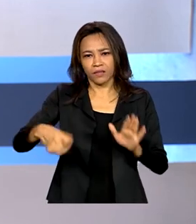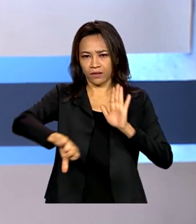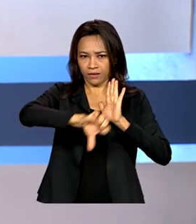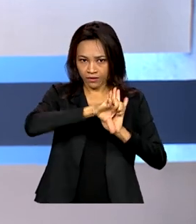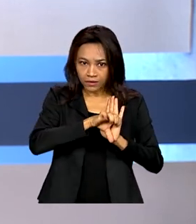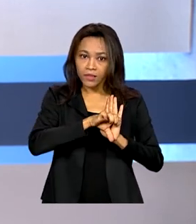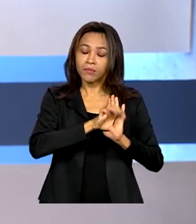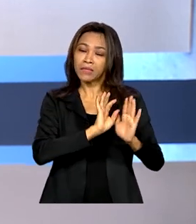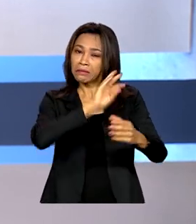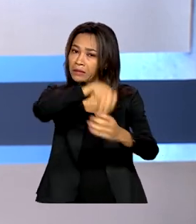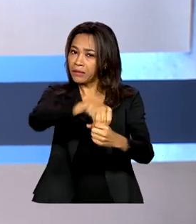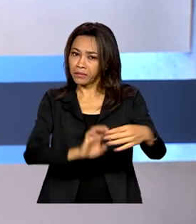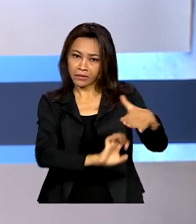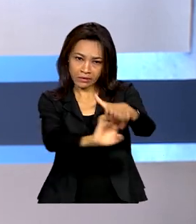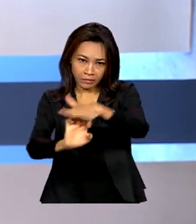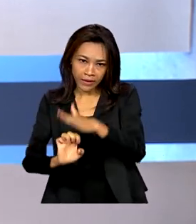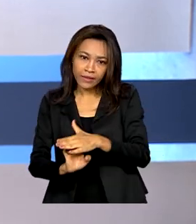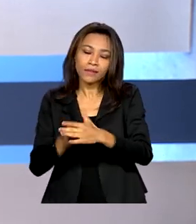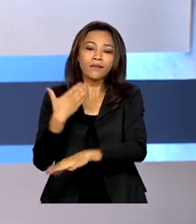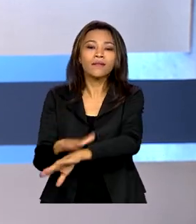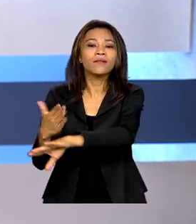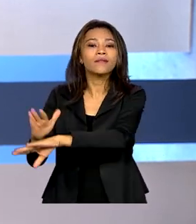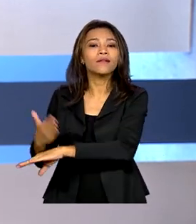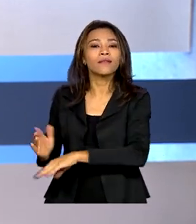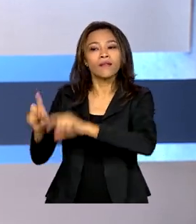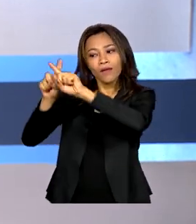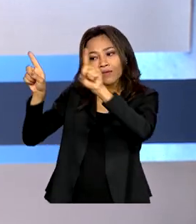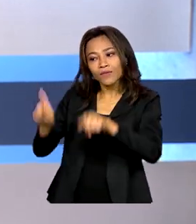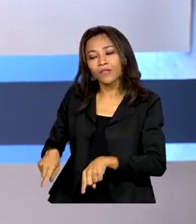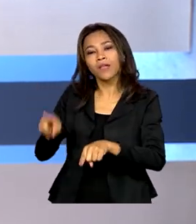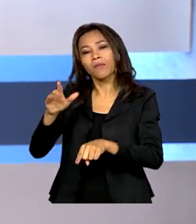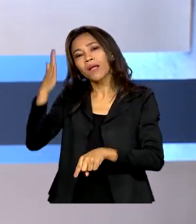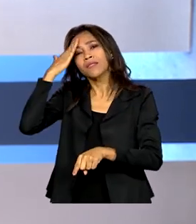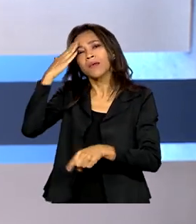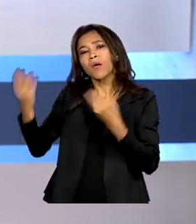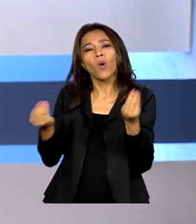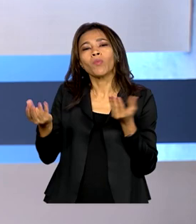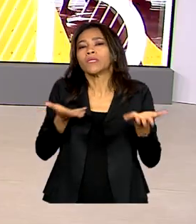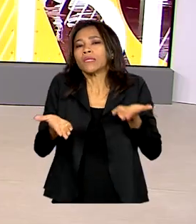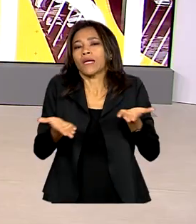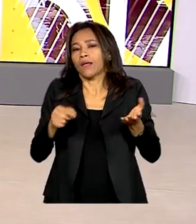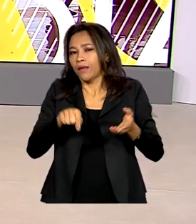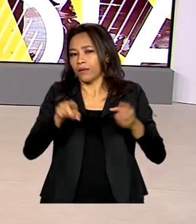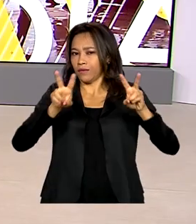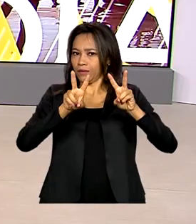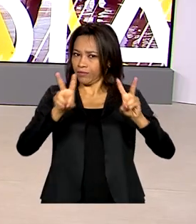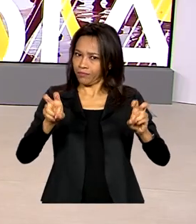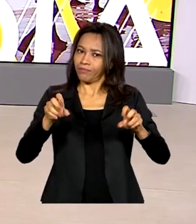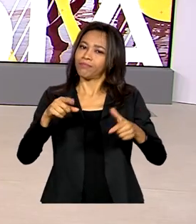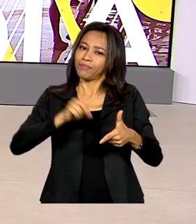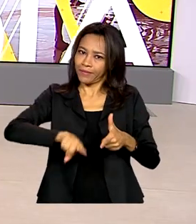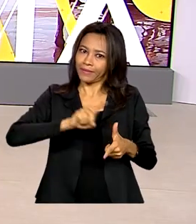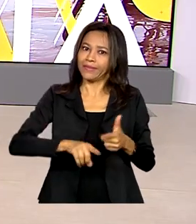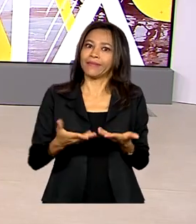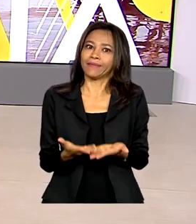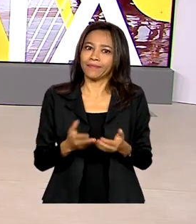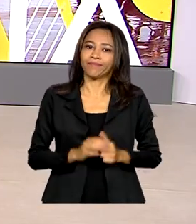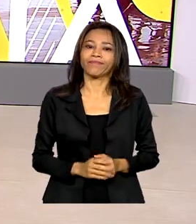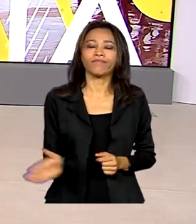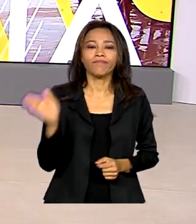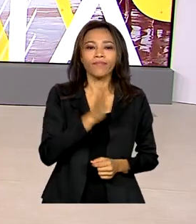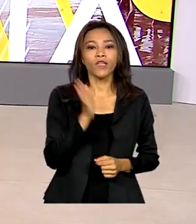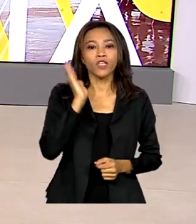em empresas e capacitar agentes públicos para enfrentar o problema. Tomaram posse os novos